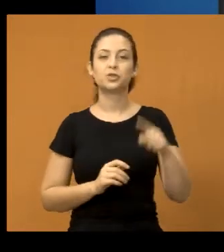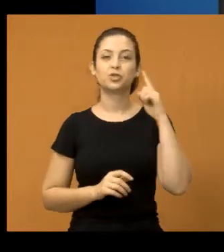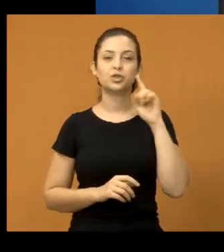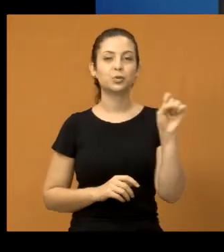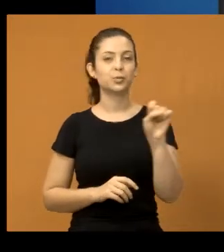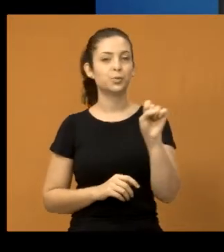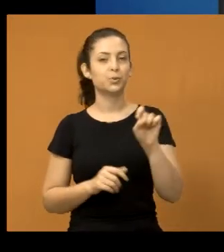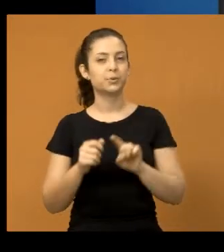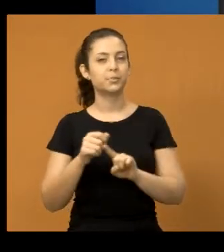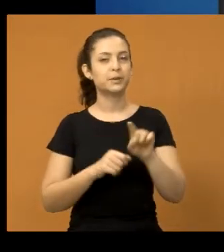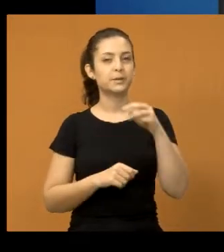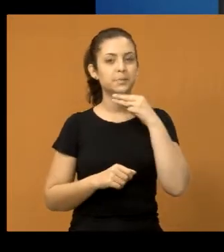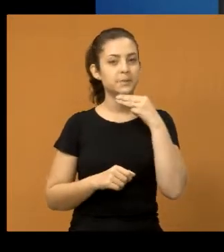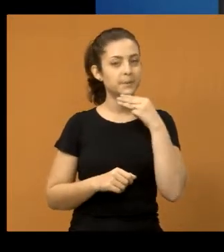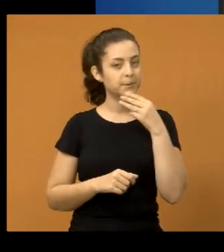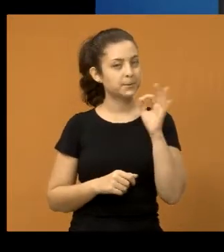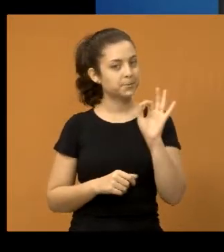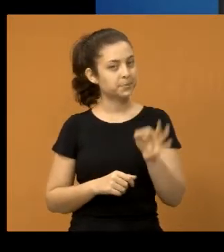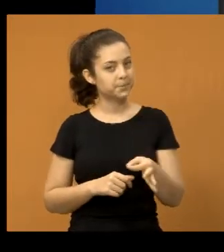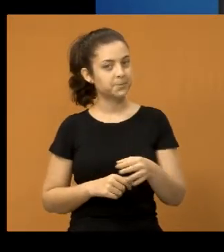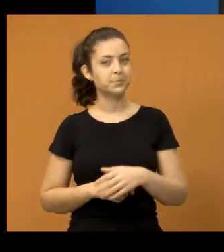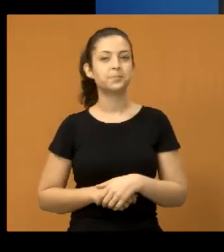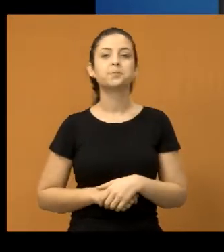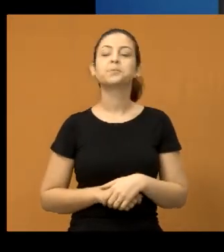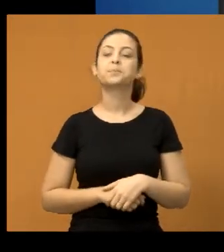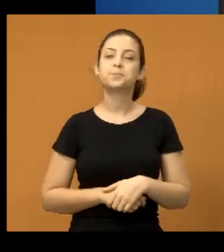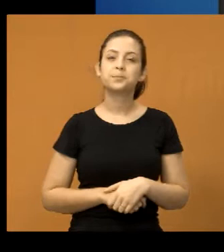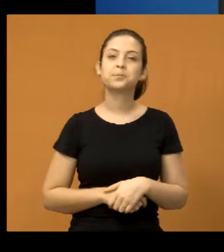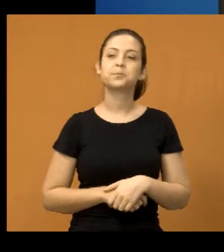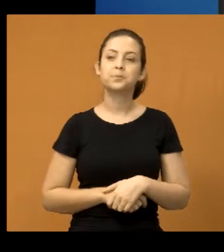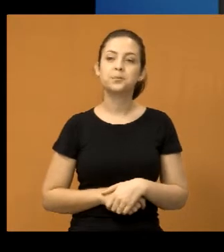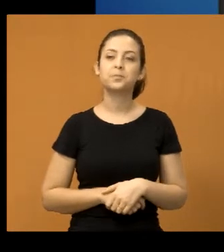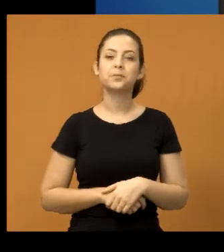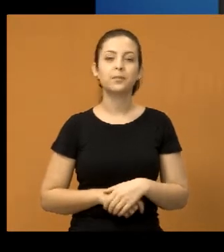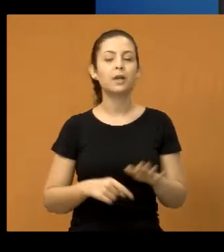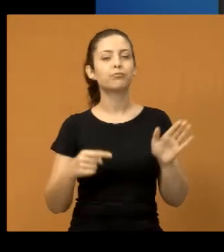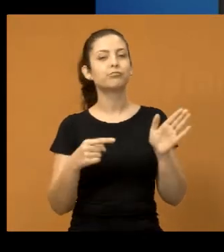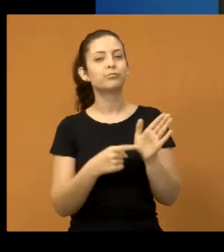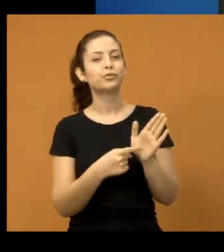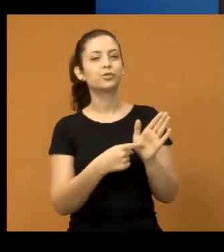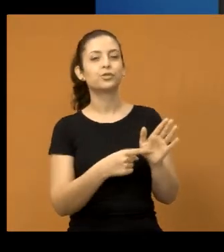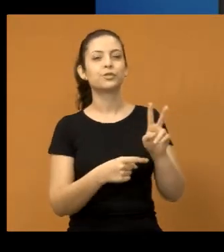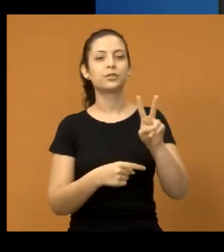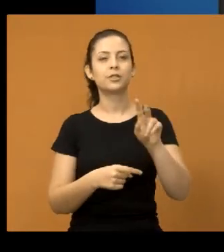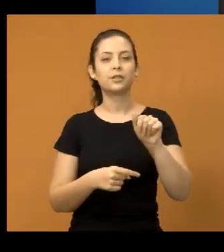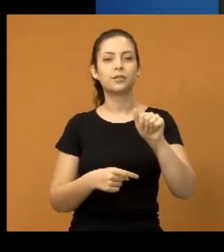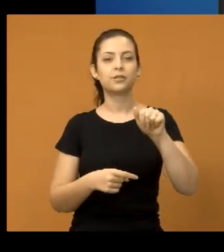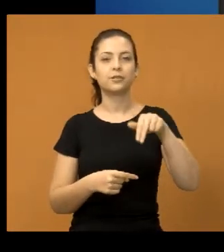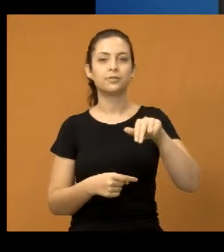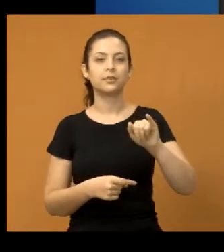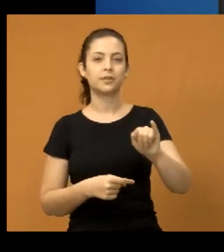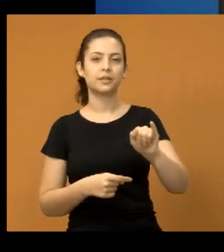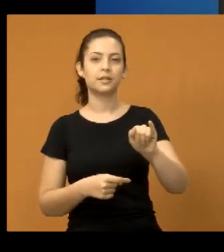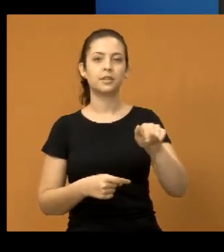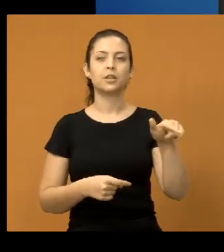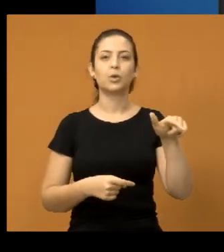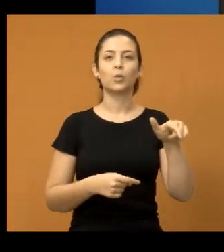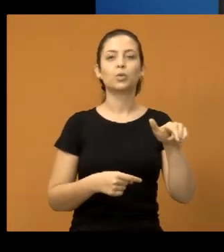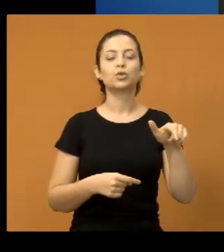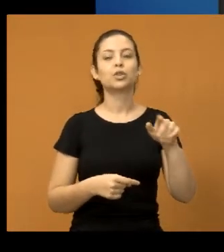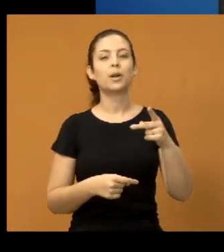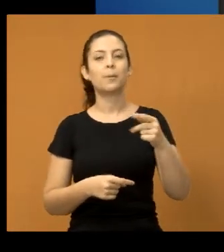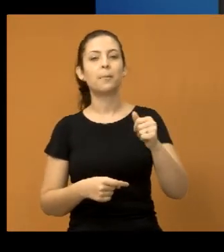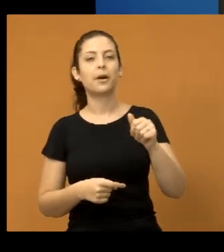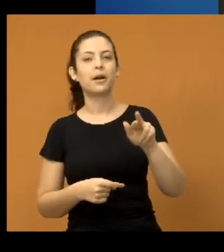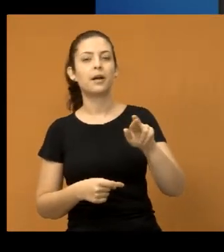de março, onde estive aí indicando a dona Vani, que é moradora lá do Jardim Paraíso, uma mulher